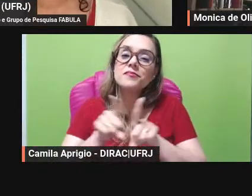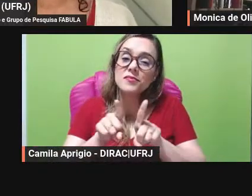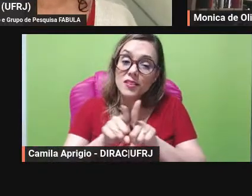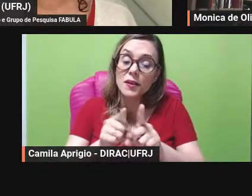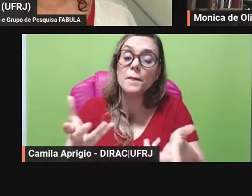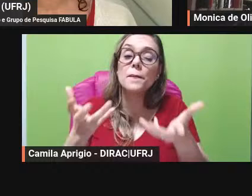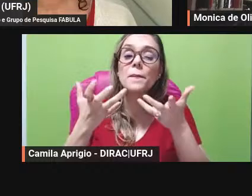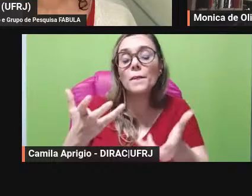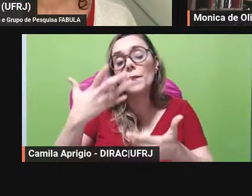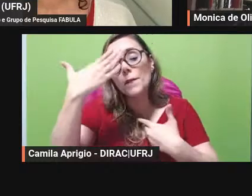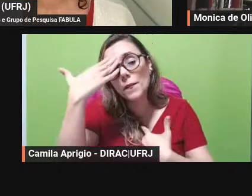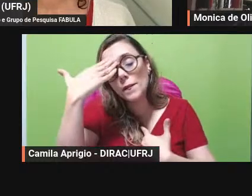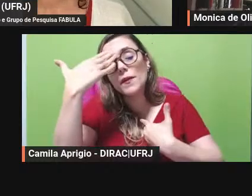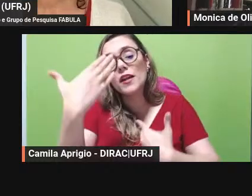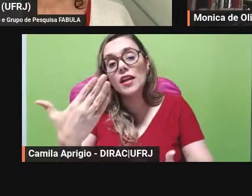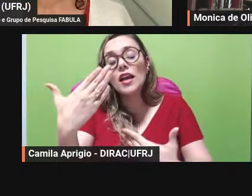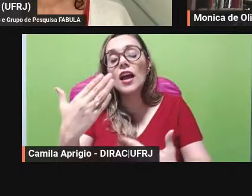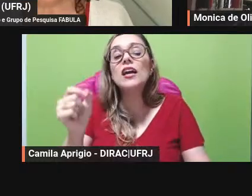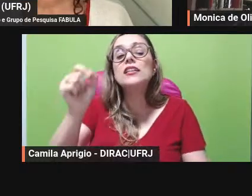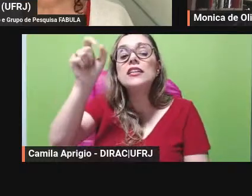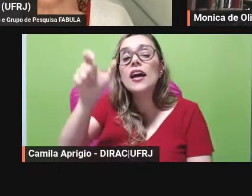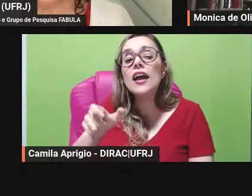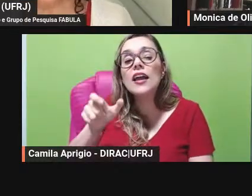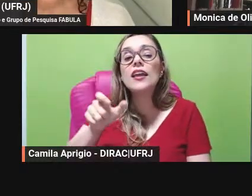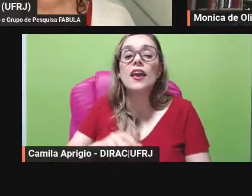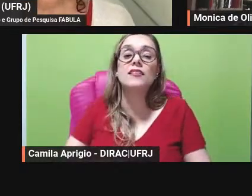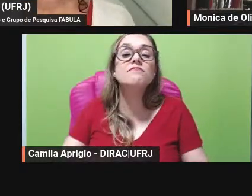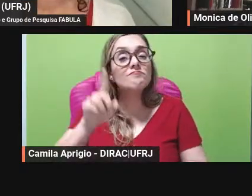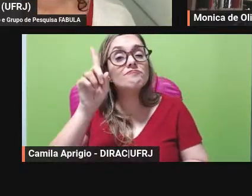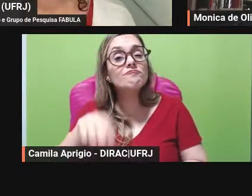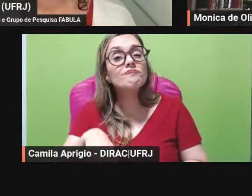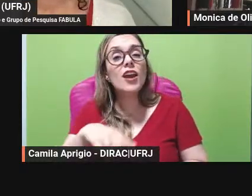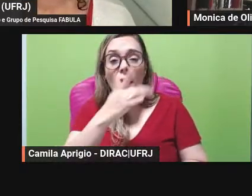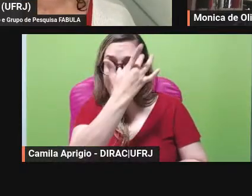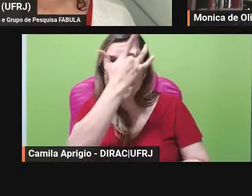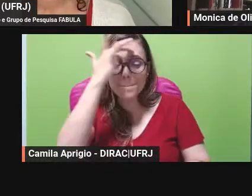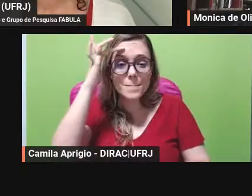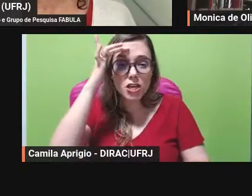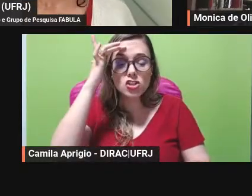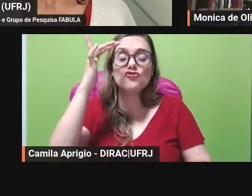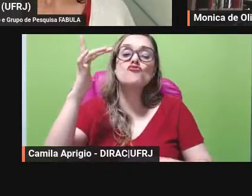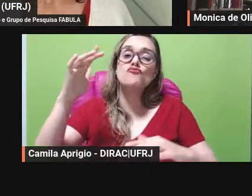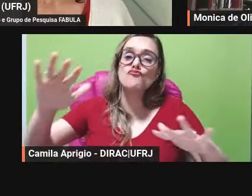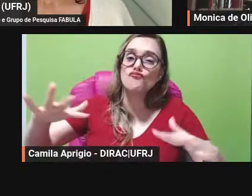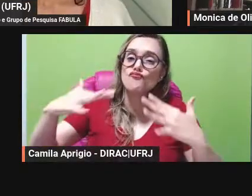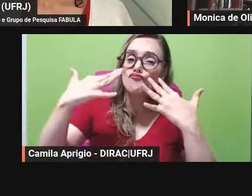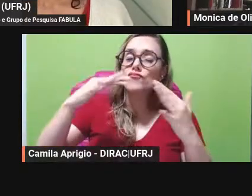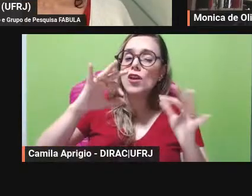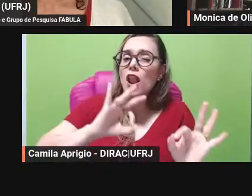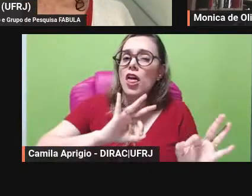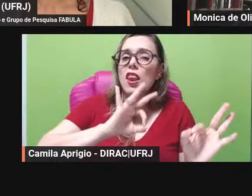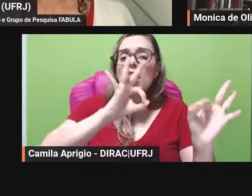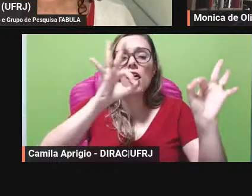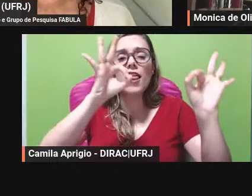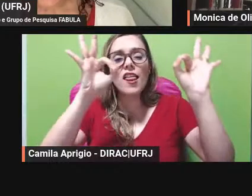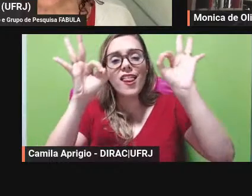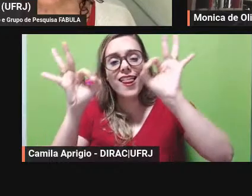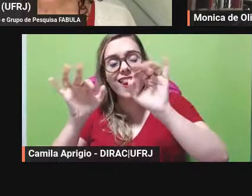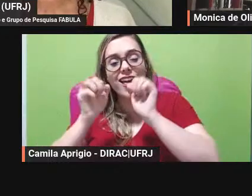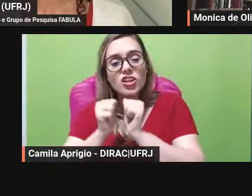agradecimento né a nossa audiência que nos acompanhou aqui hoje e de forma tão